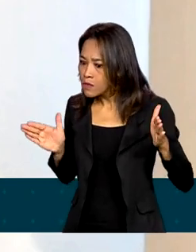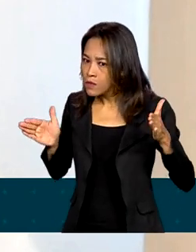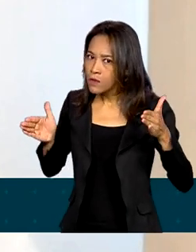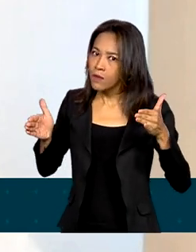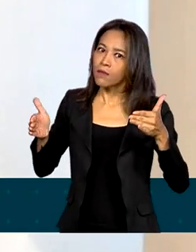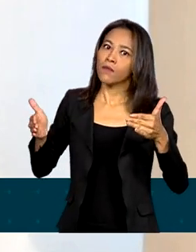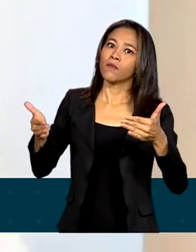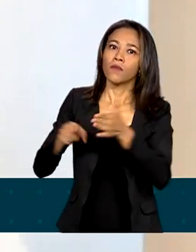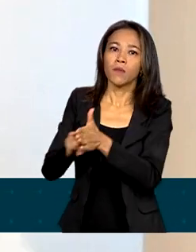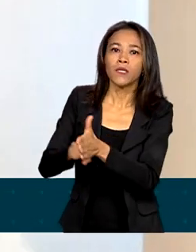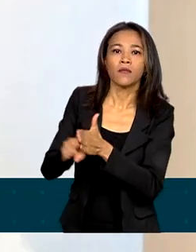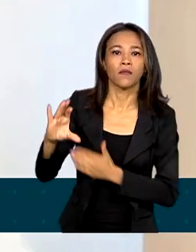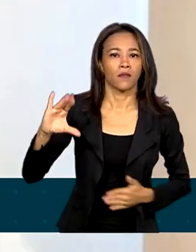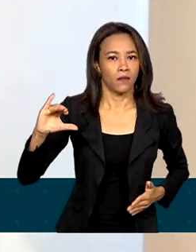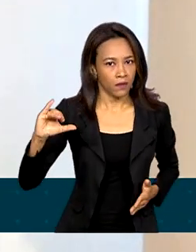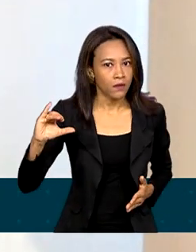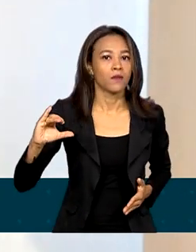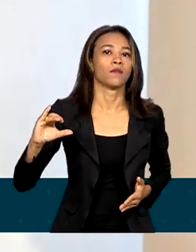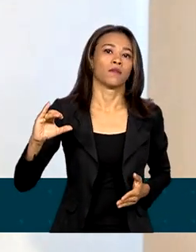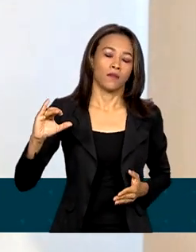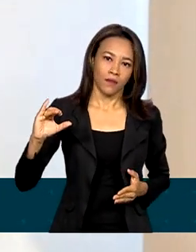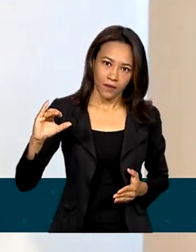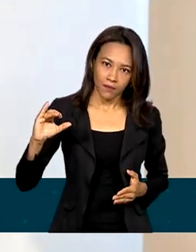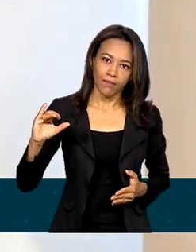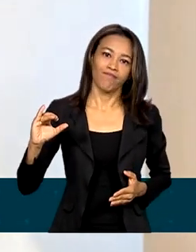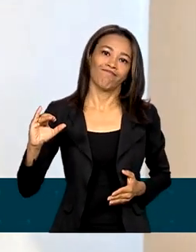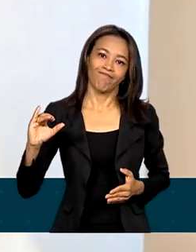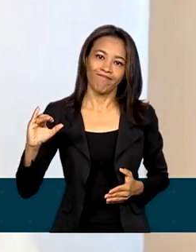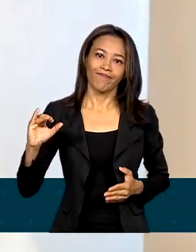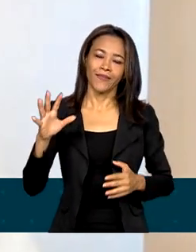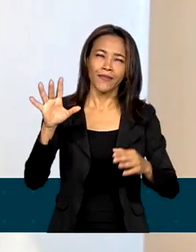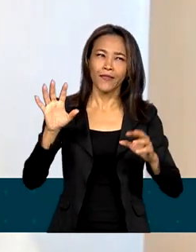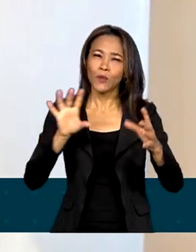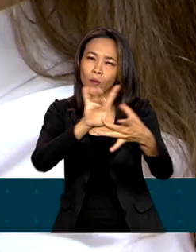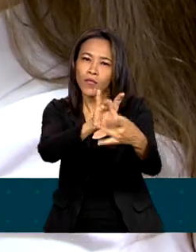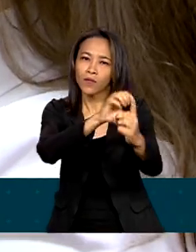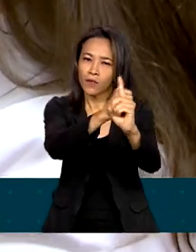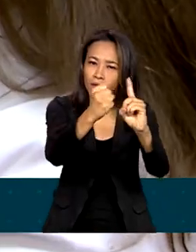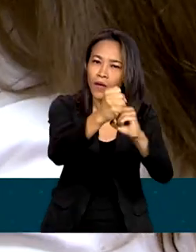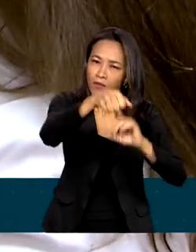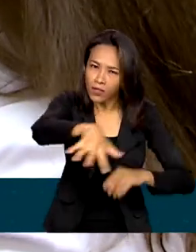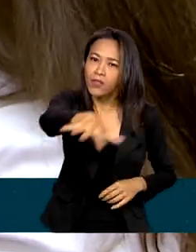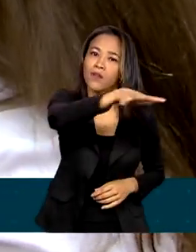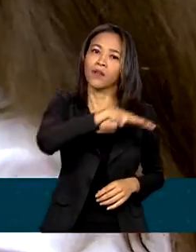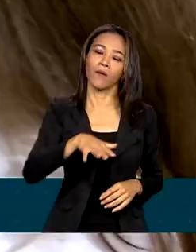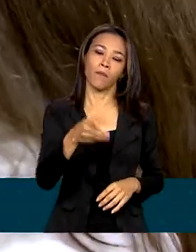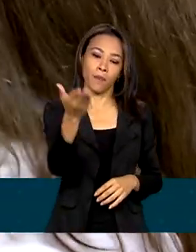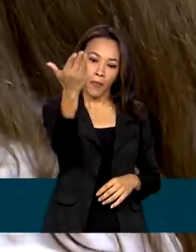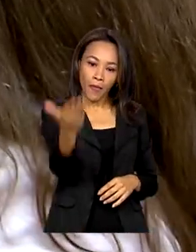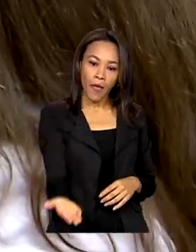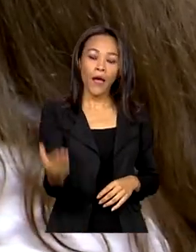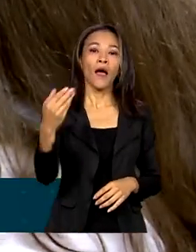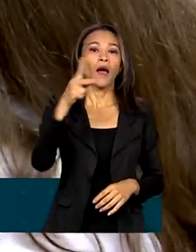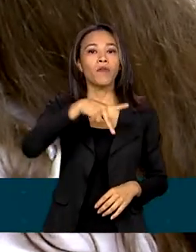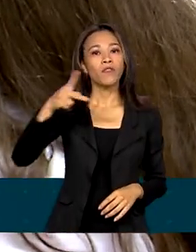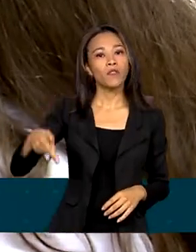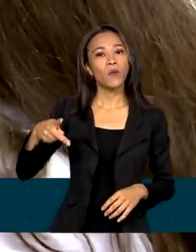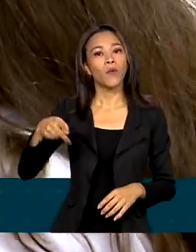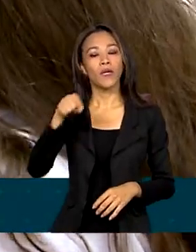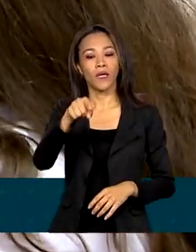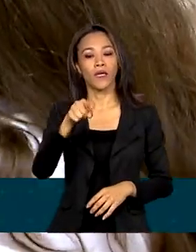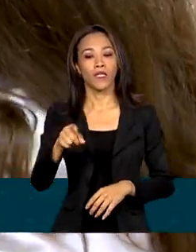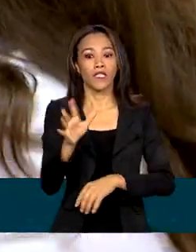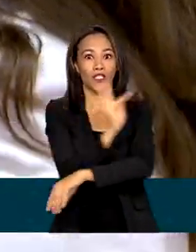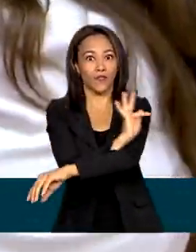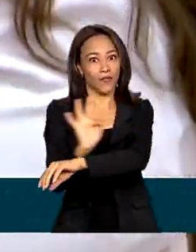fazem, num contexto mais social, mais geral. A professora do Instituto de Física da